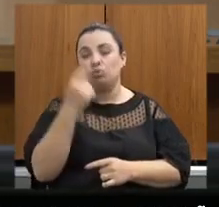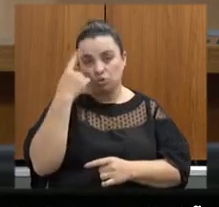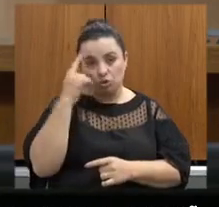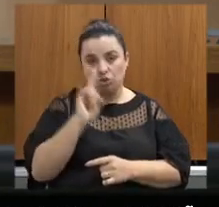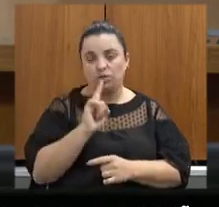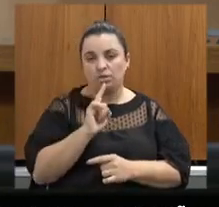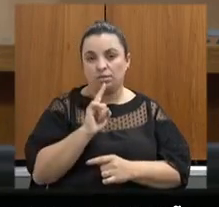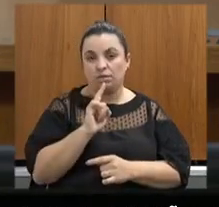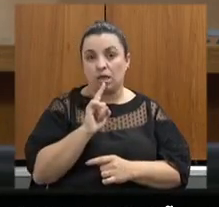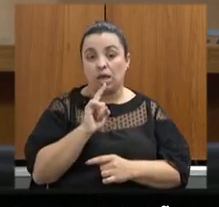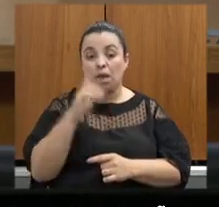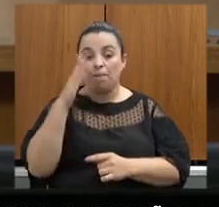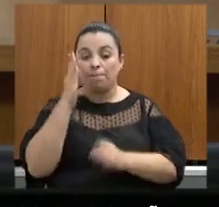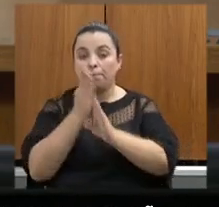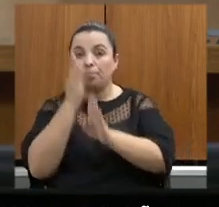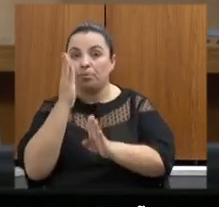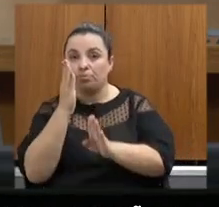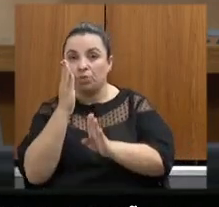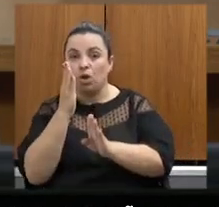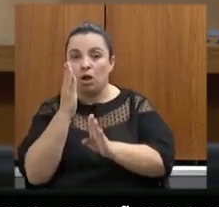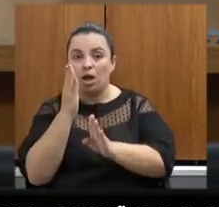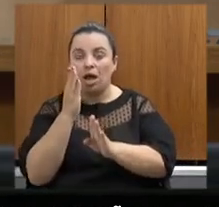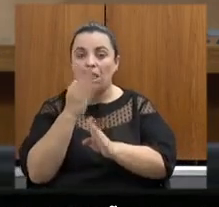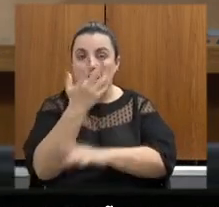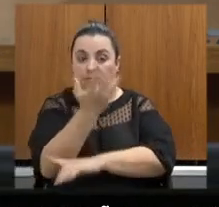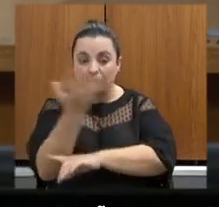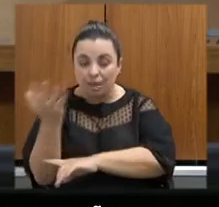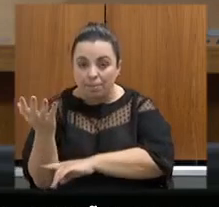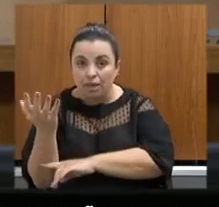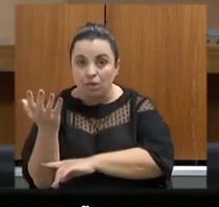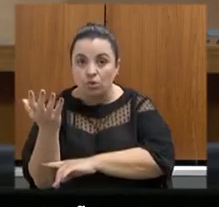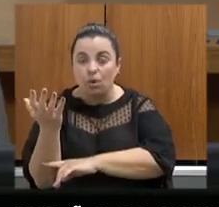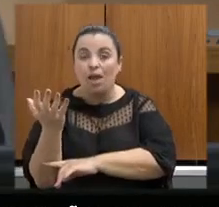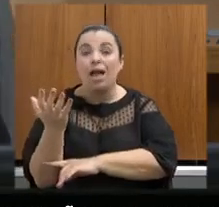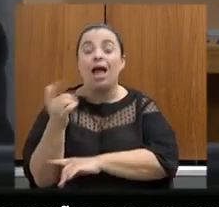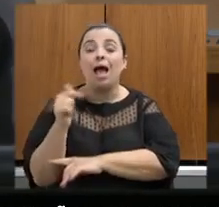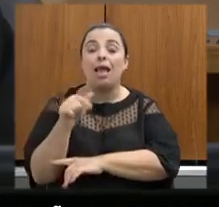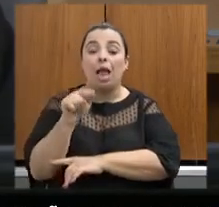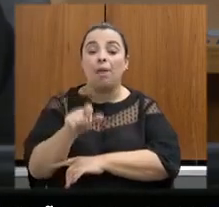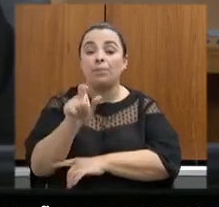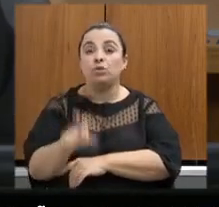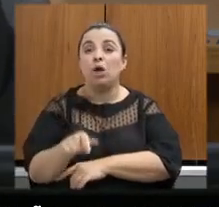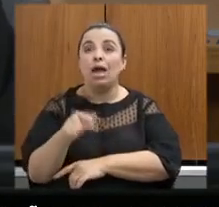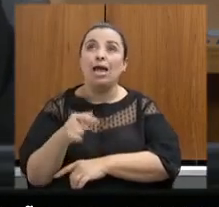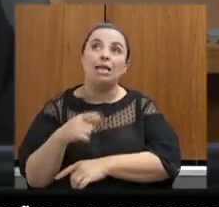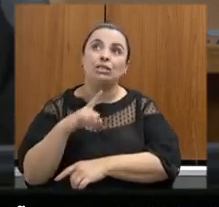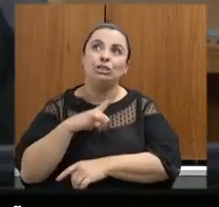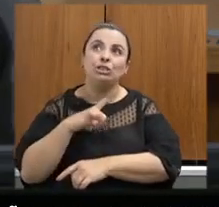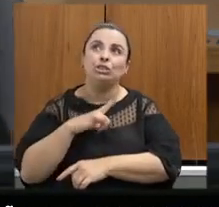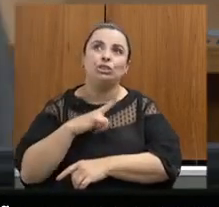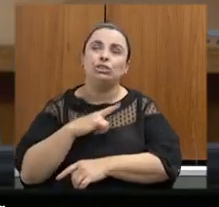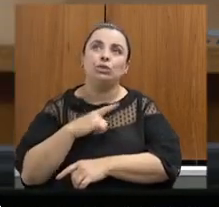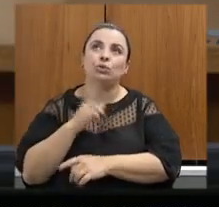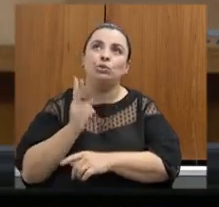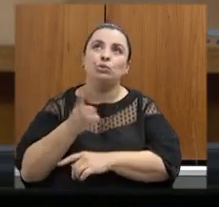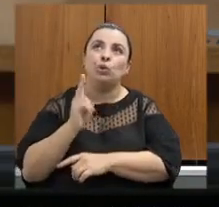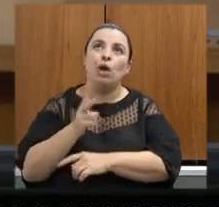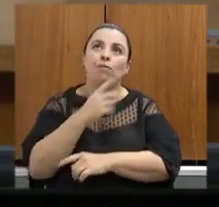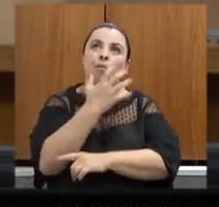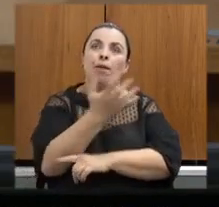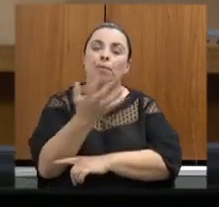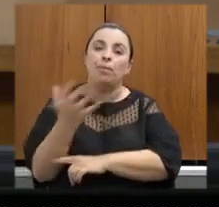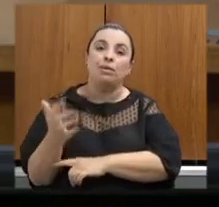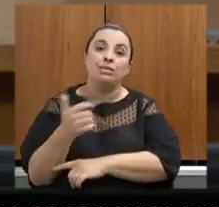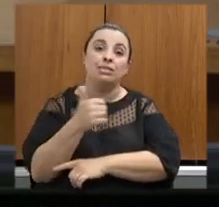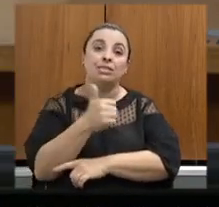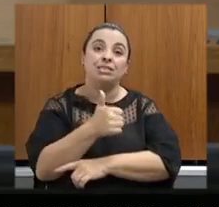significa que a partir do momento da detecção o infrator ainda tinha 127 dias para continuar fazendo a infração hoje nós